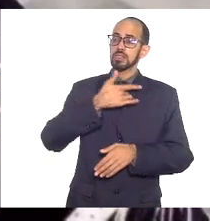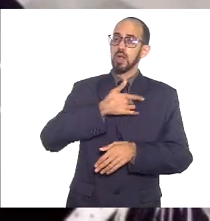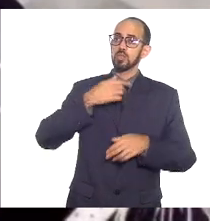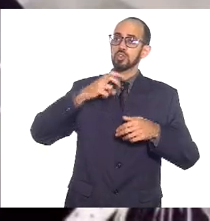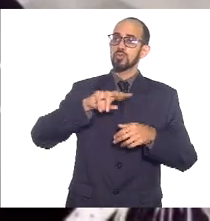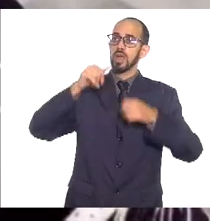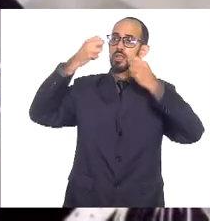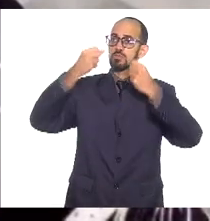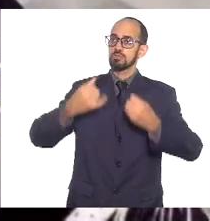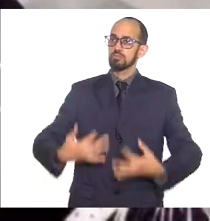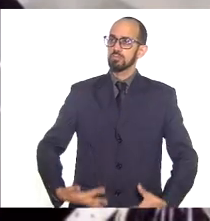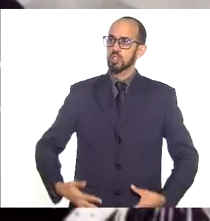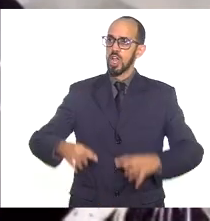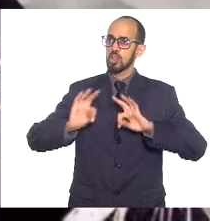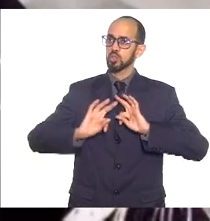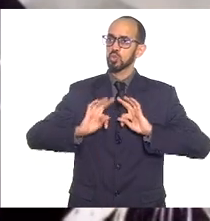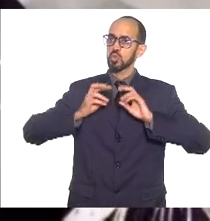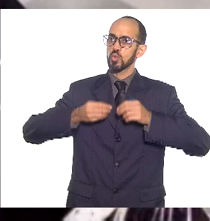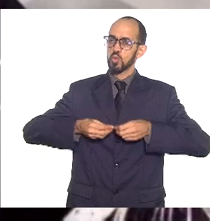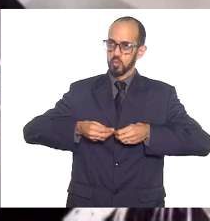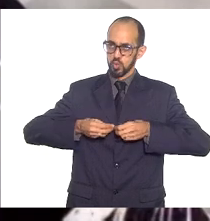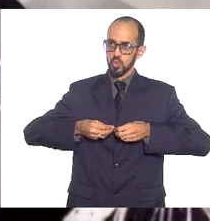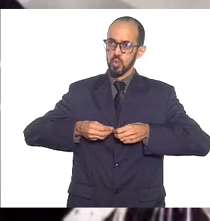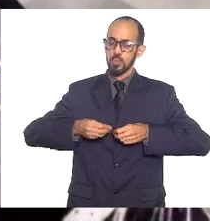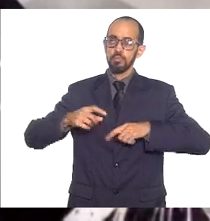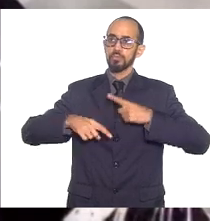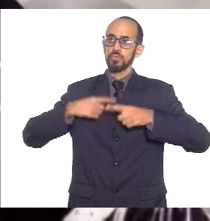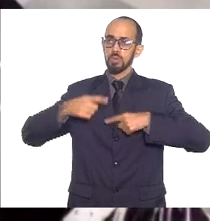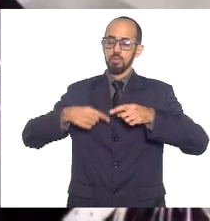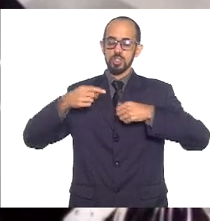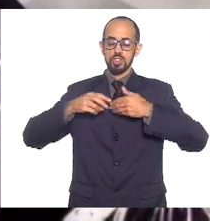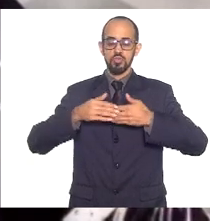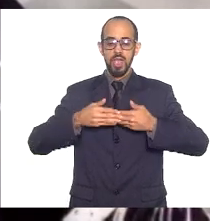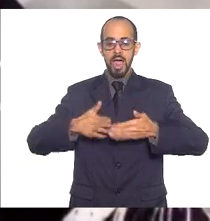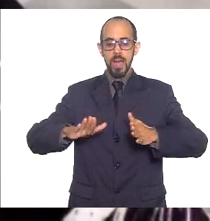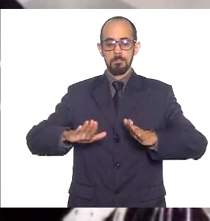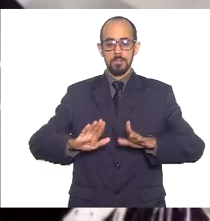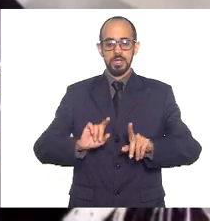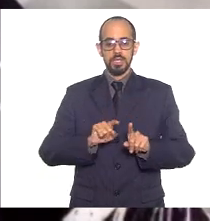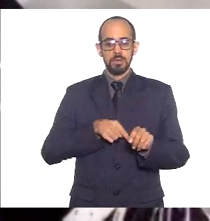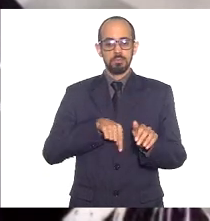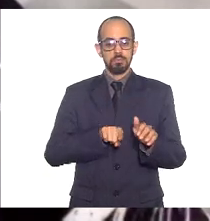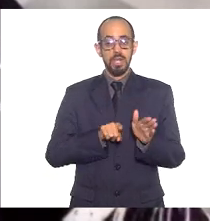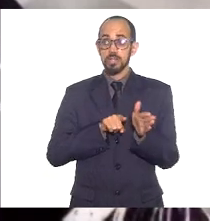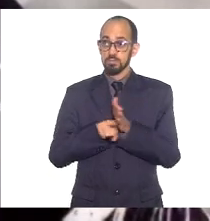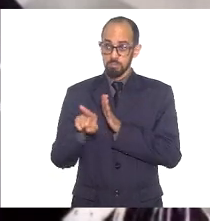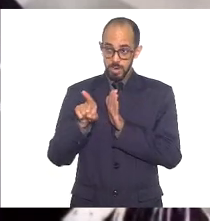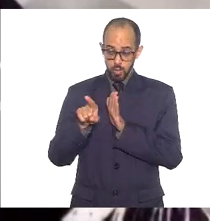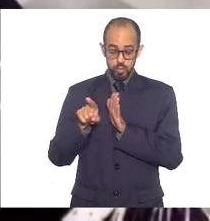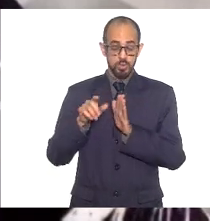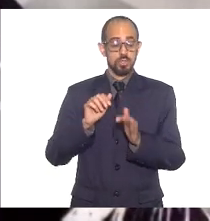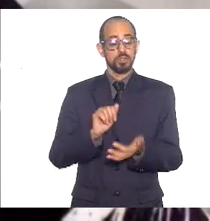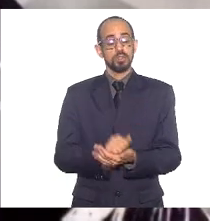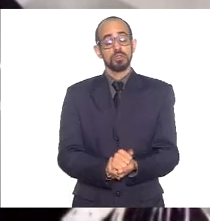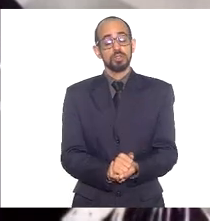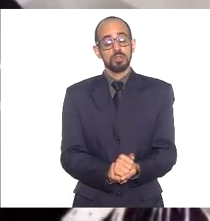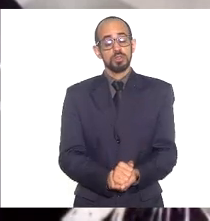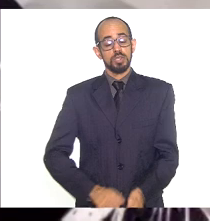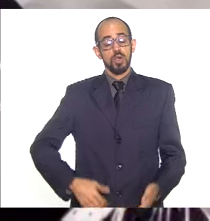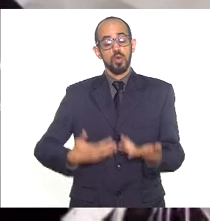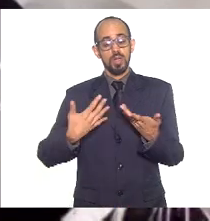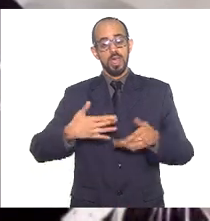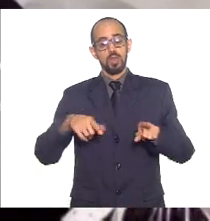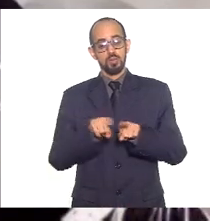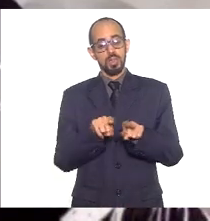fazer toda a explanação. Em seguida, vamos abrir para as indagações. E eu queria